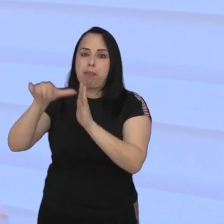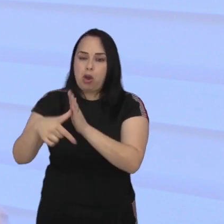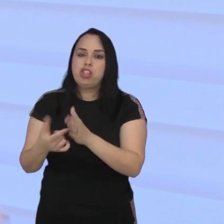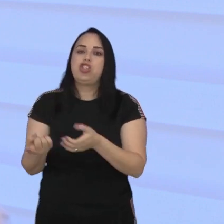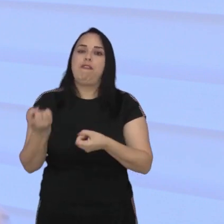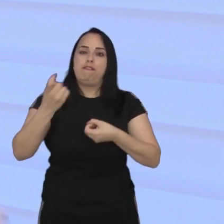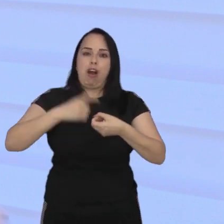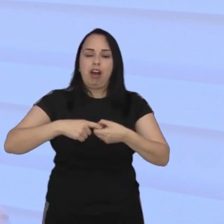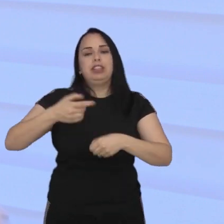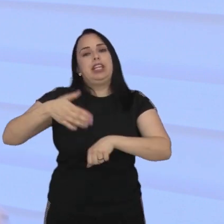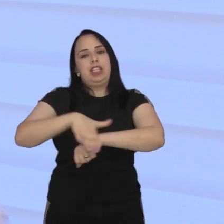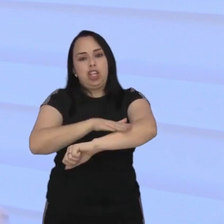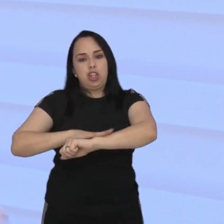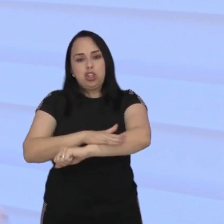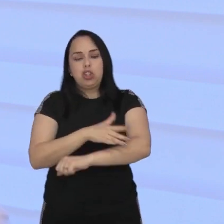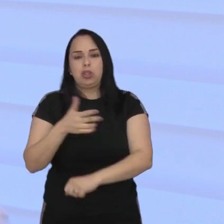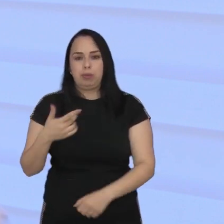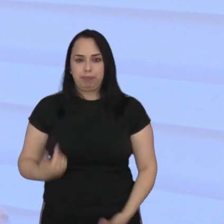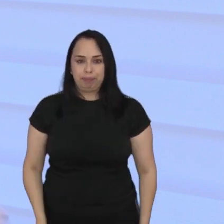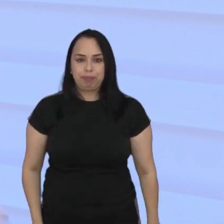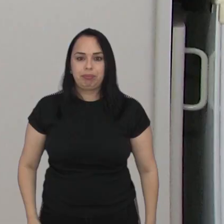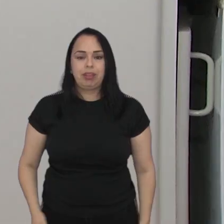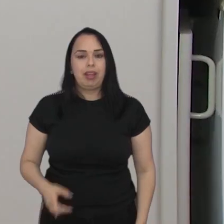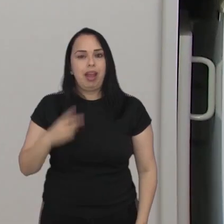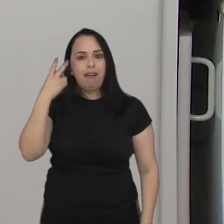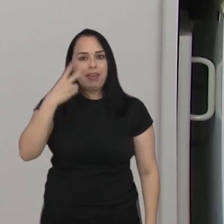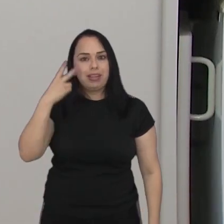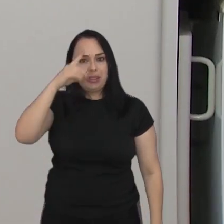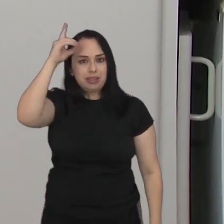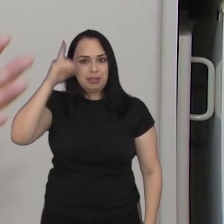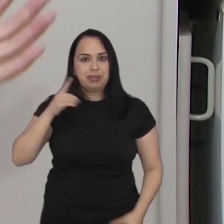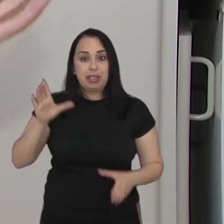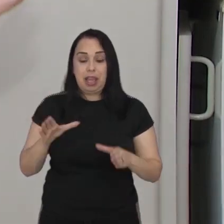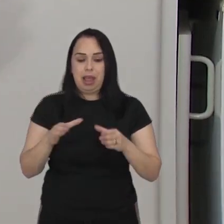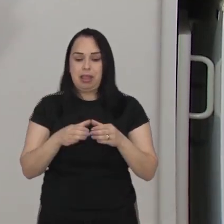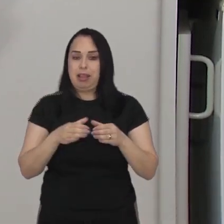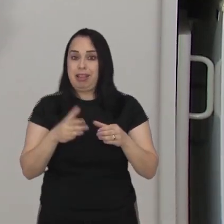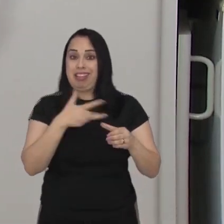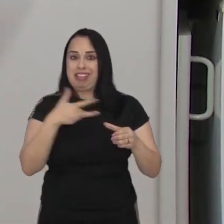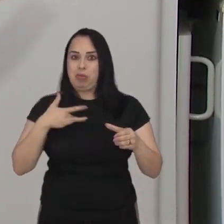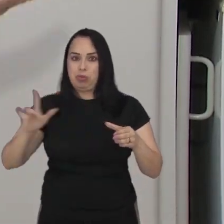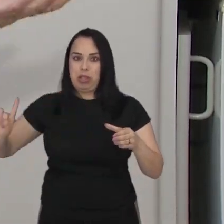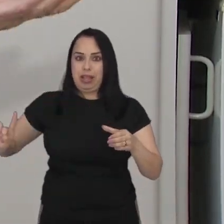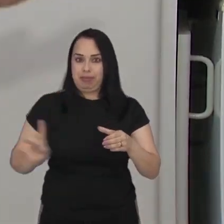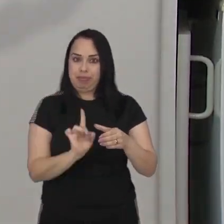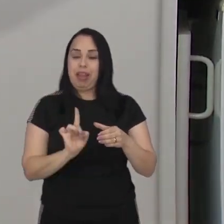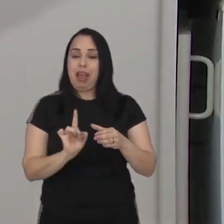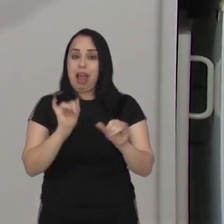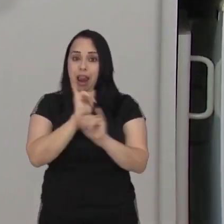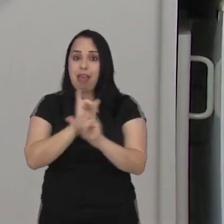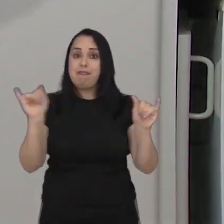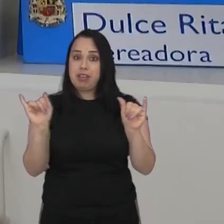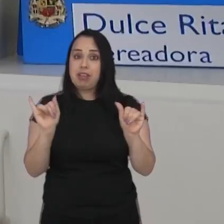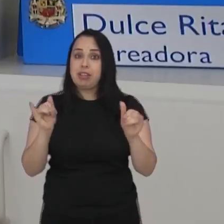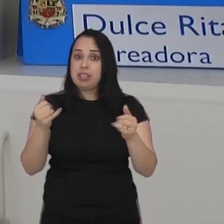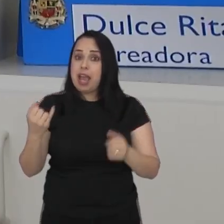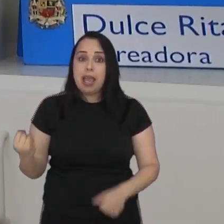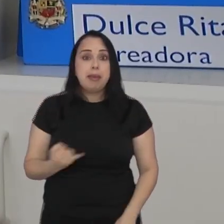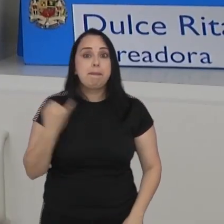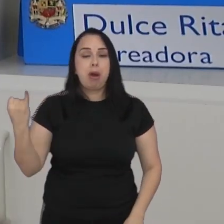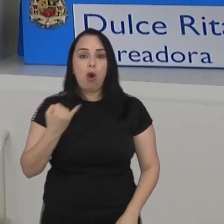efeito então a gente solicita que reaplique ao longo do dia A vereadora Duce Rita membro da Comissão de Saúde da Câmara